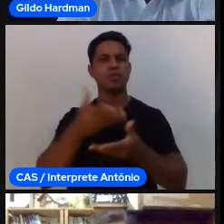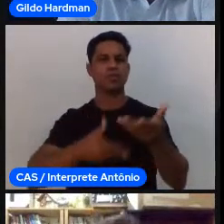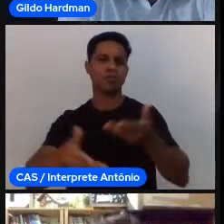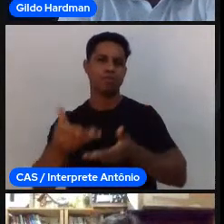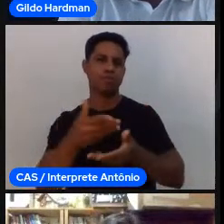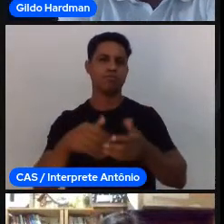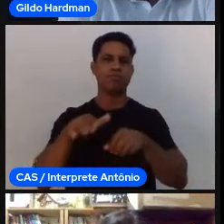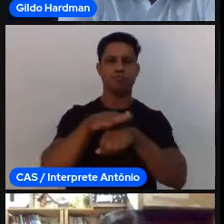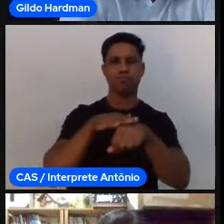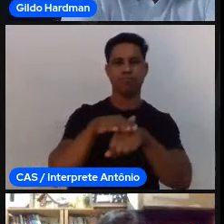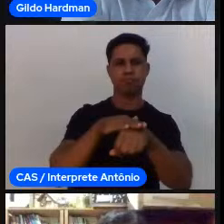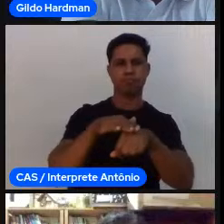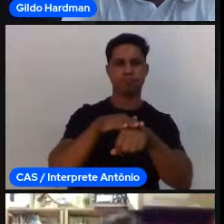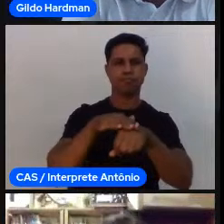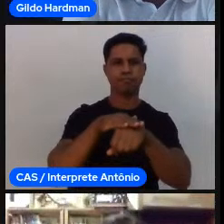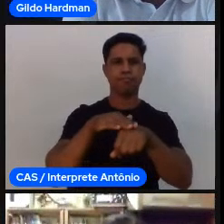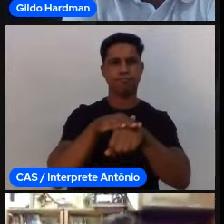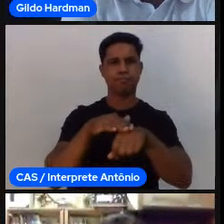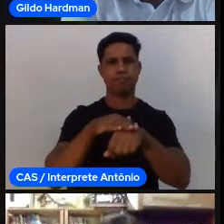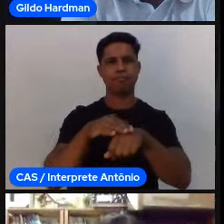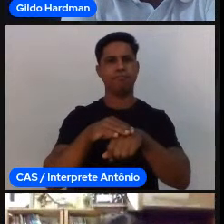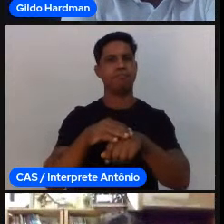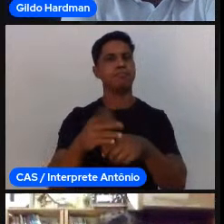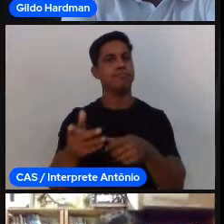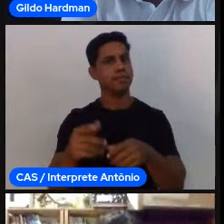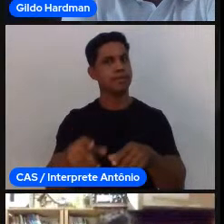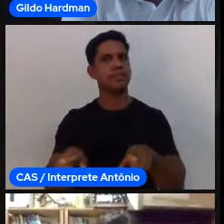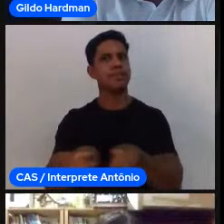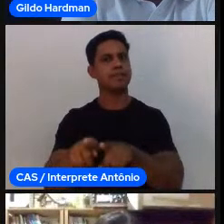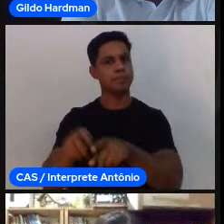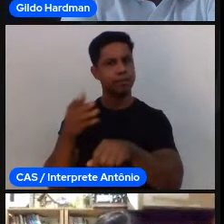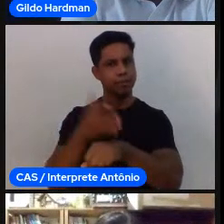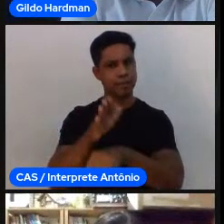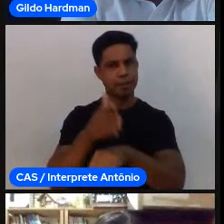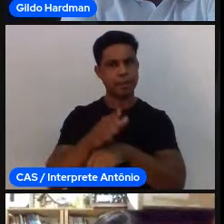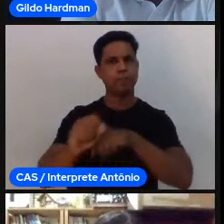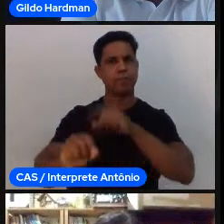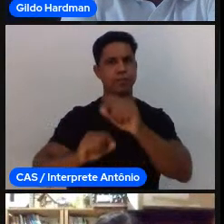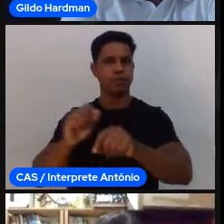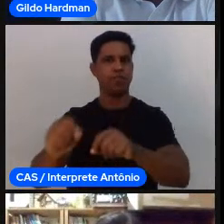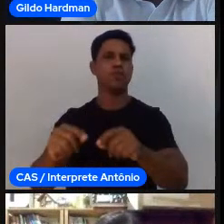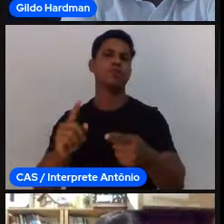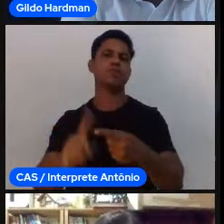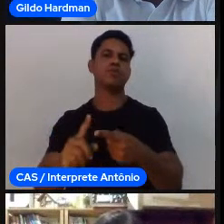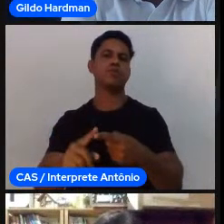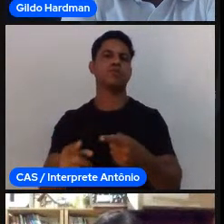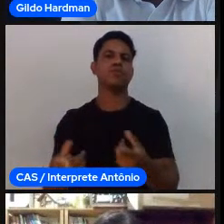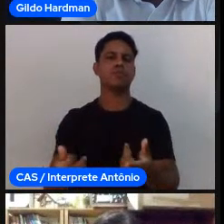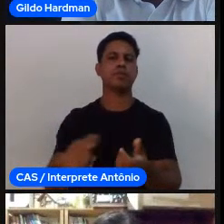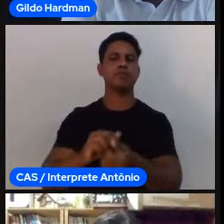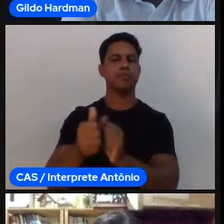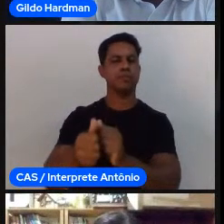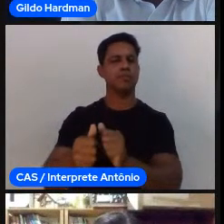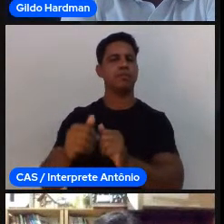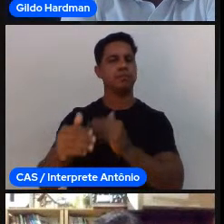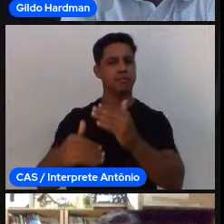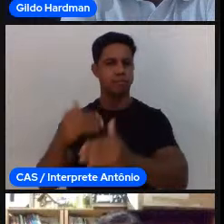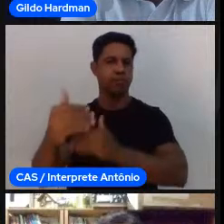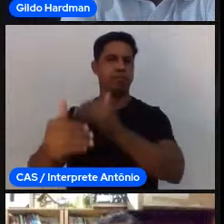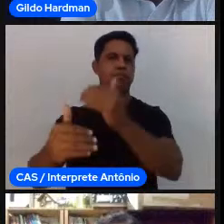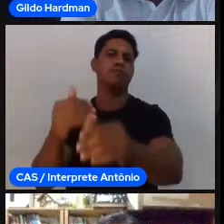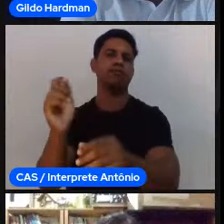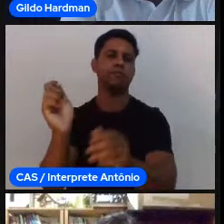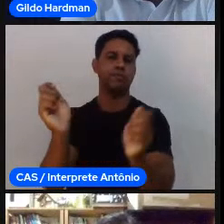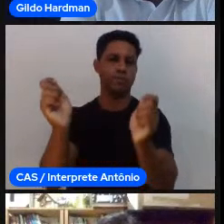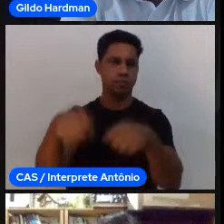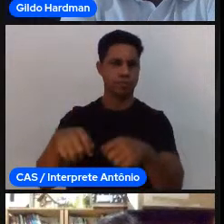esporte envolve um referencial tático-técnico socioeducativo histórico-cultural eles também precisam aparecer na hora de